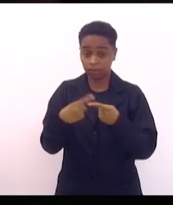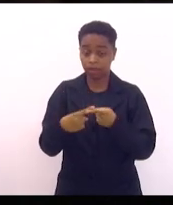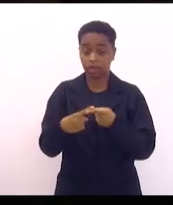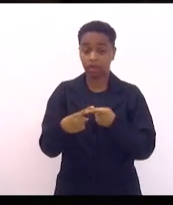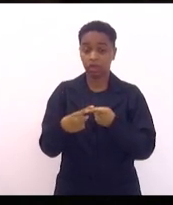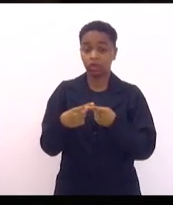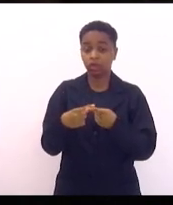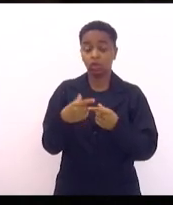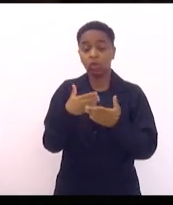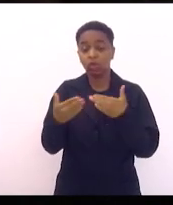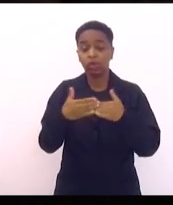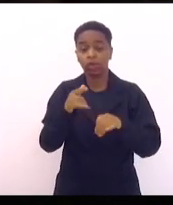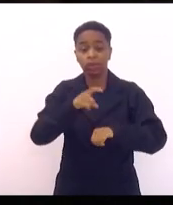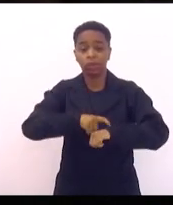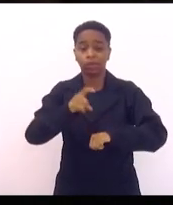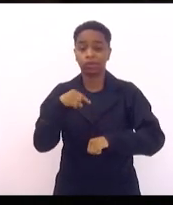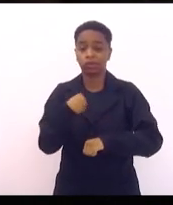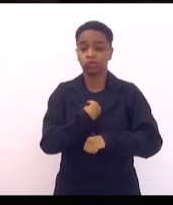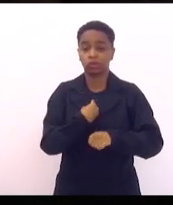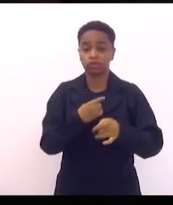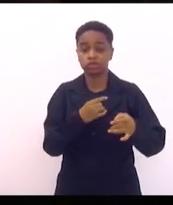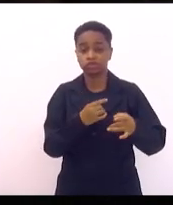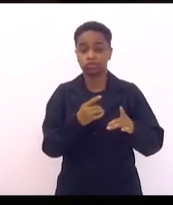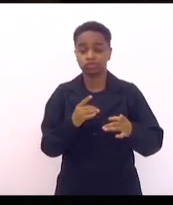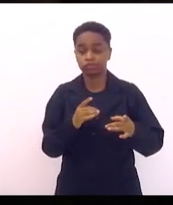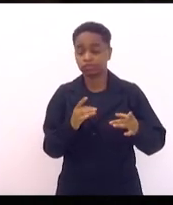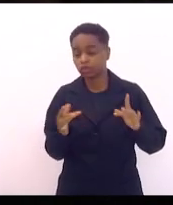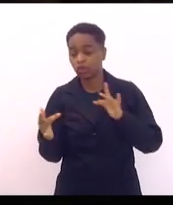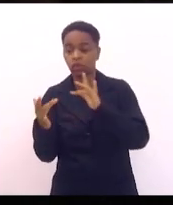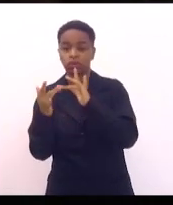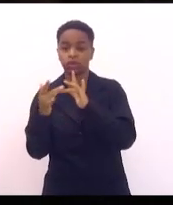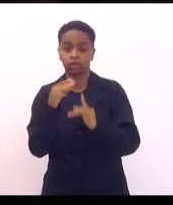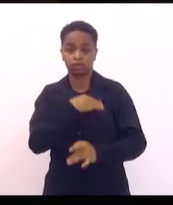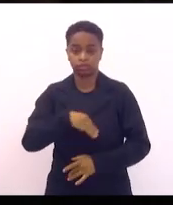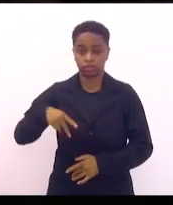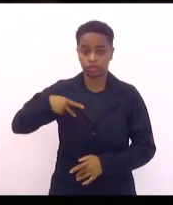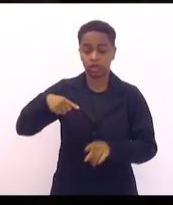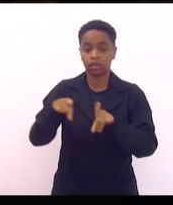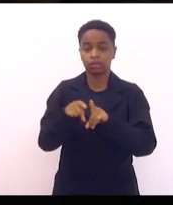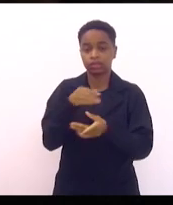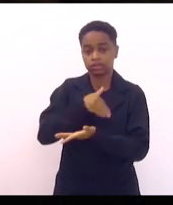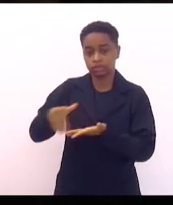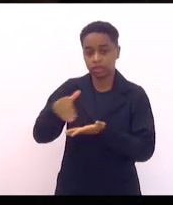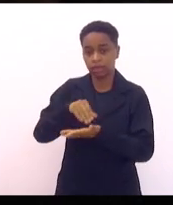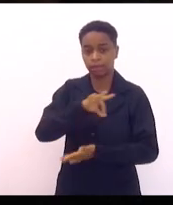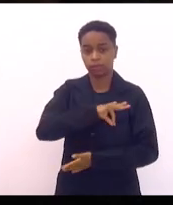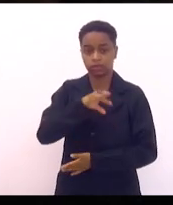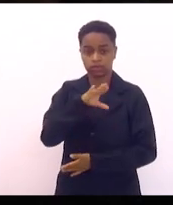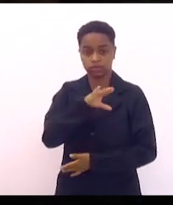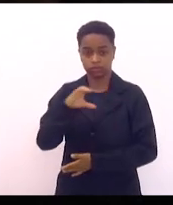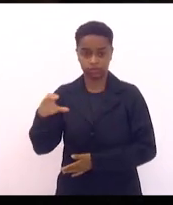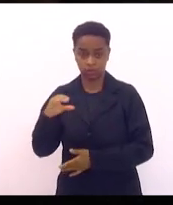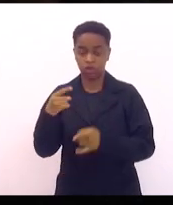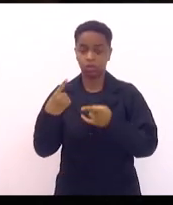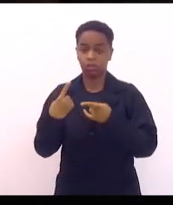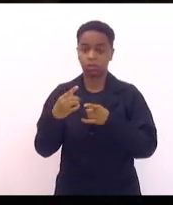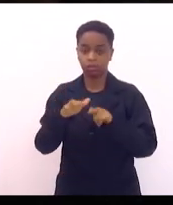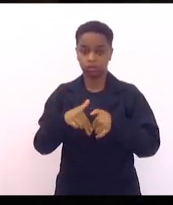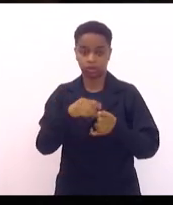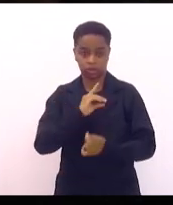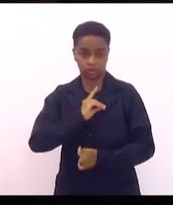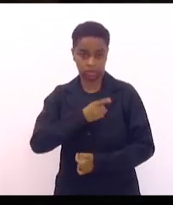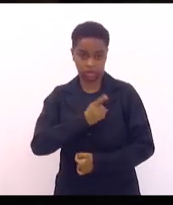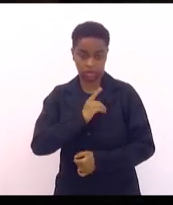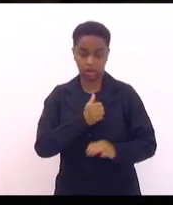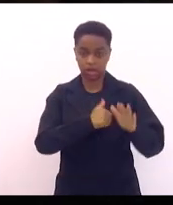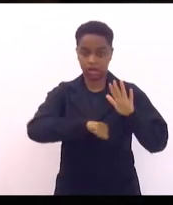que nós recorremos ao Ministério Público, à Secretaria de Polícia Civil, através da Delegacia de